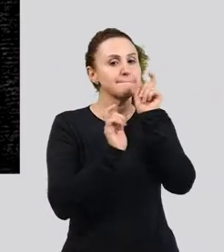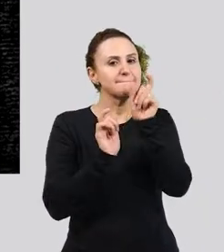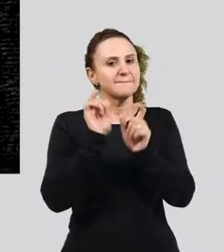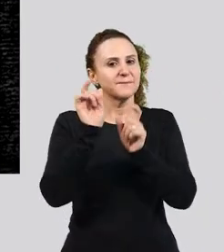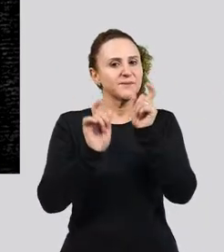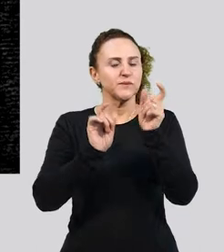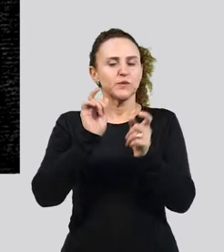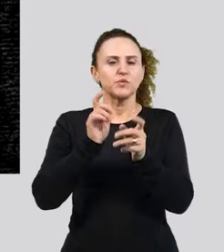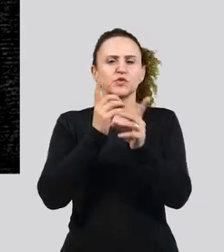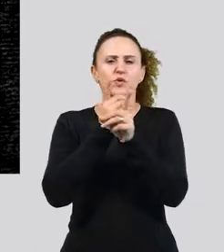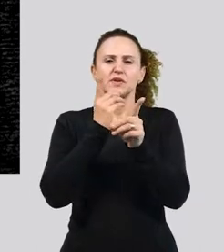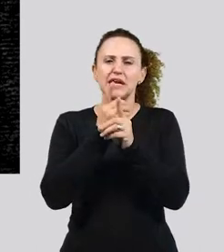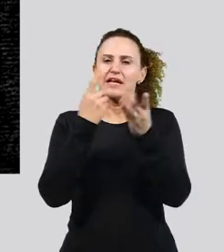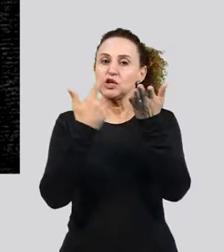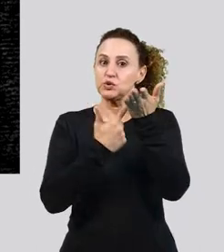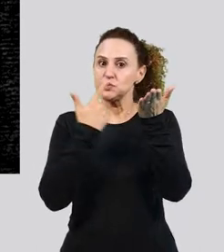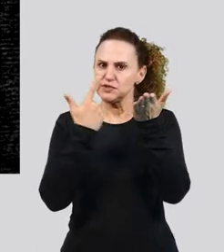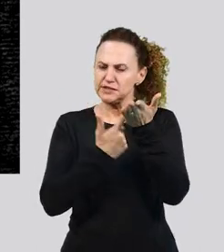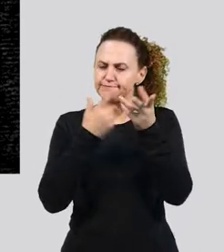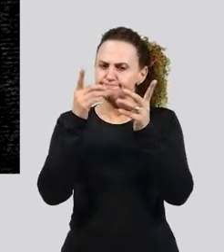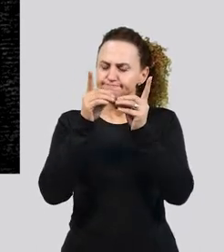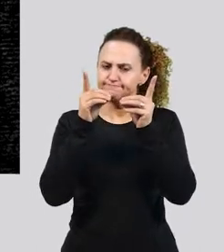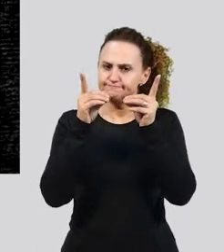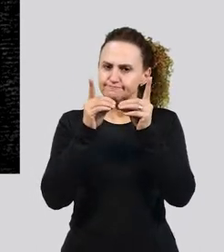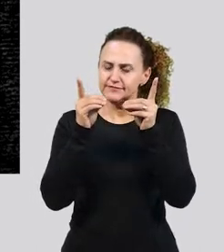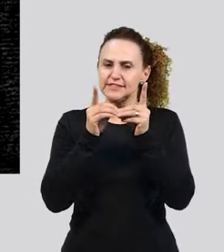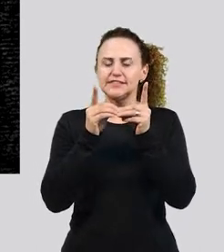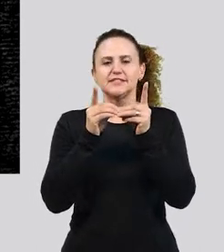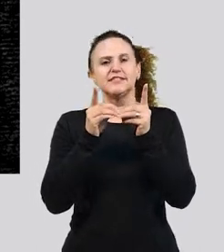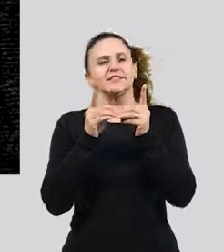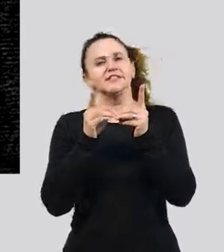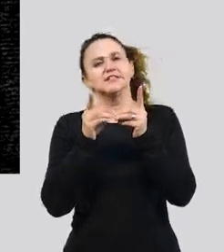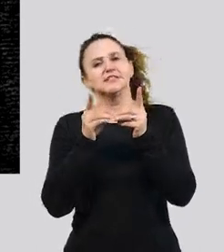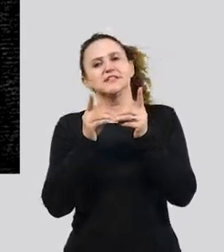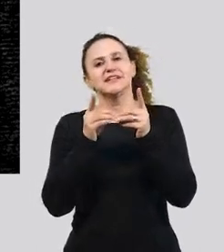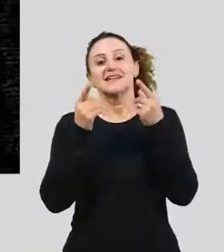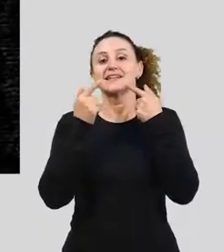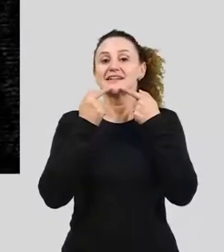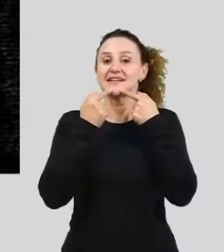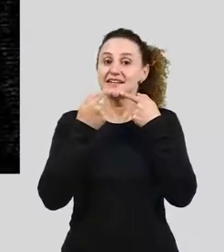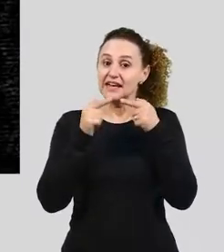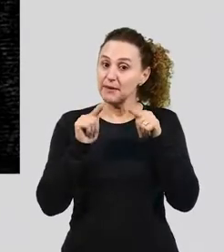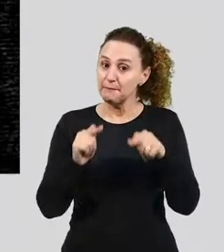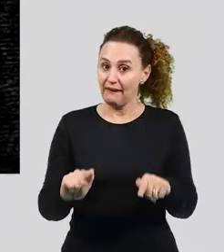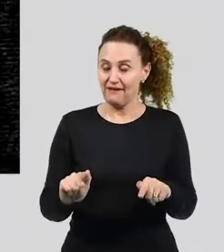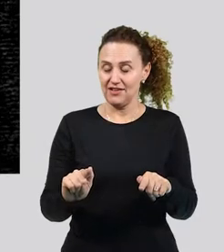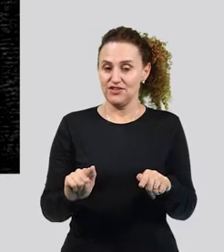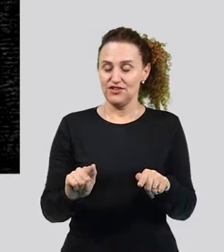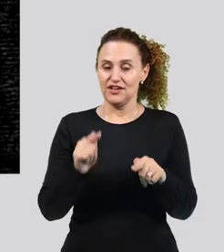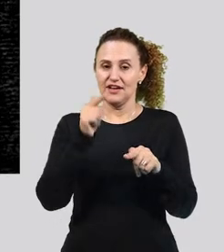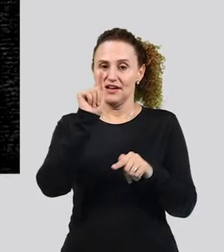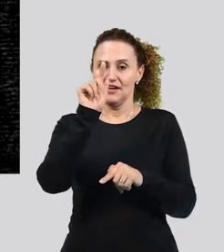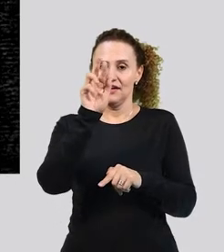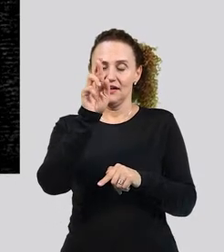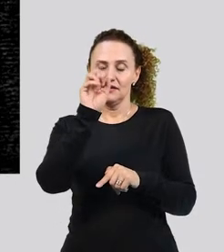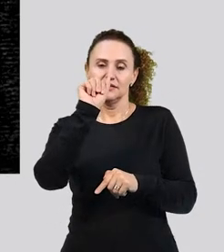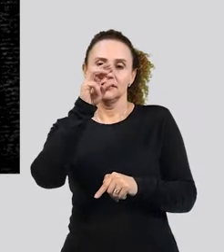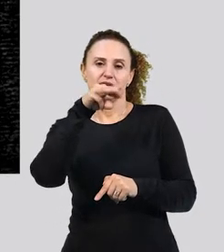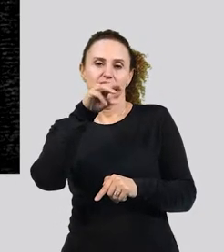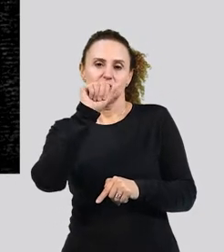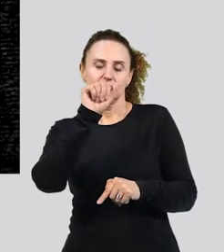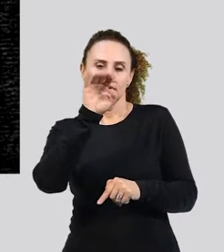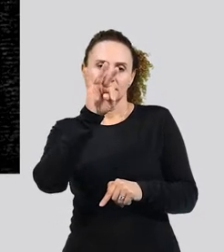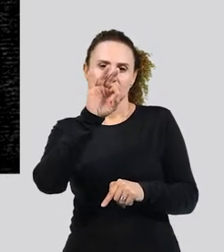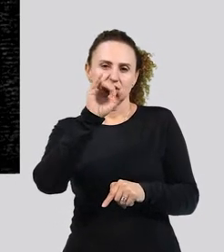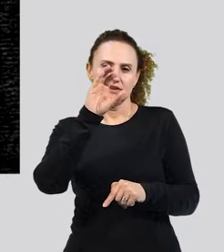nos livros didáticos, nos livros de gramática, todas essas classes de